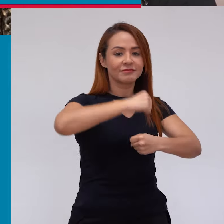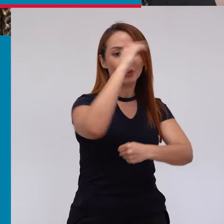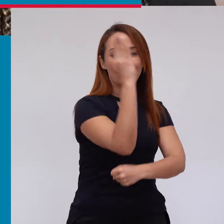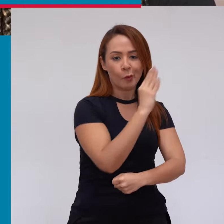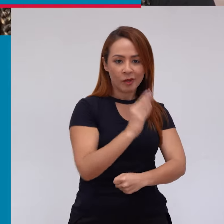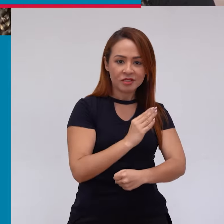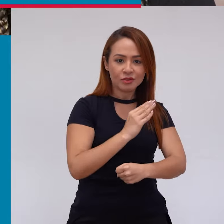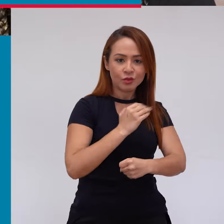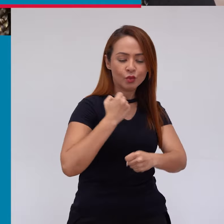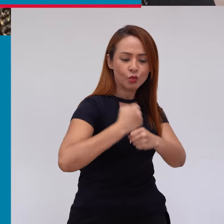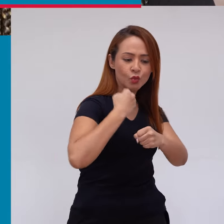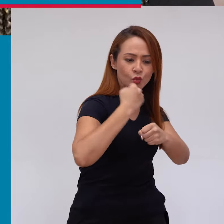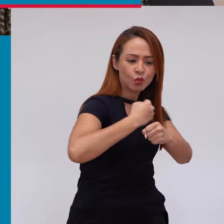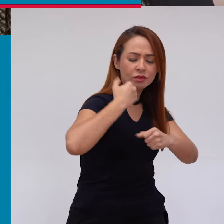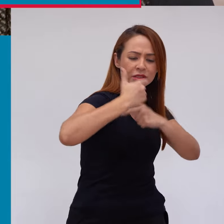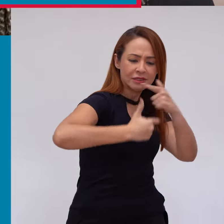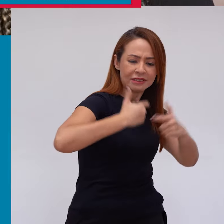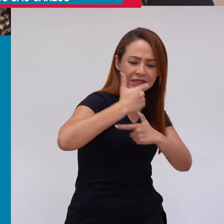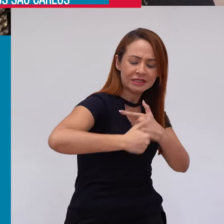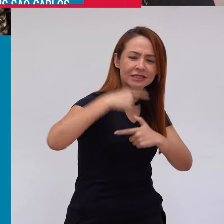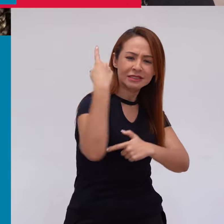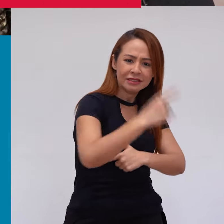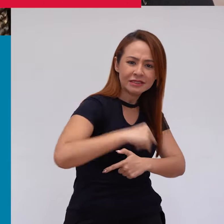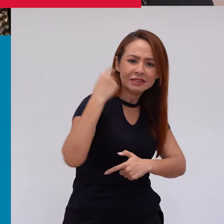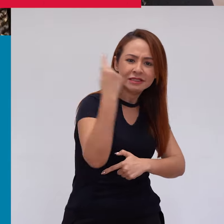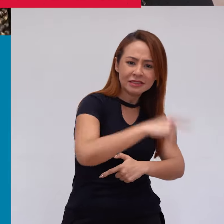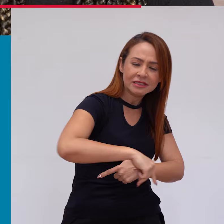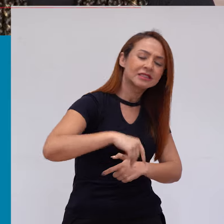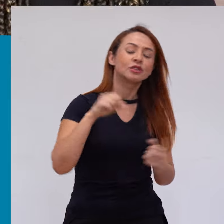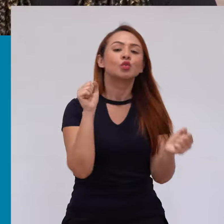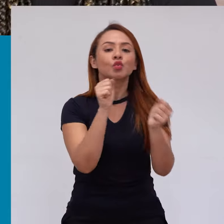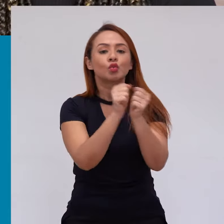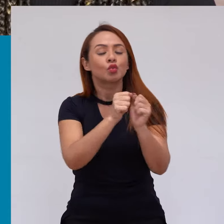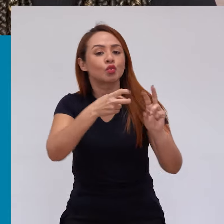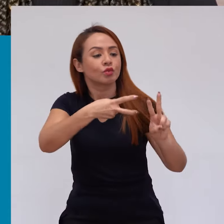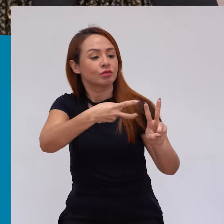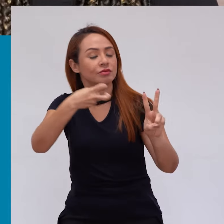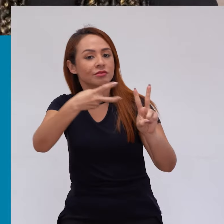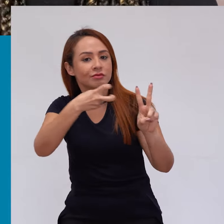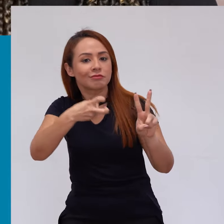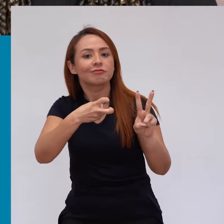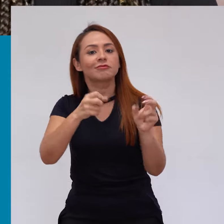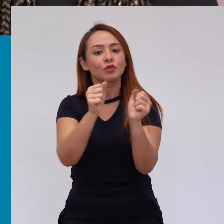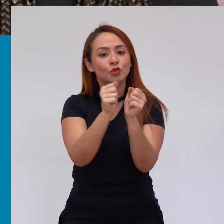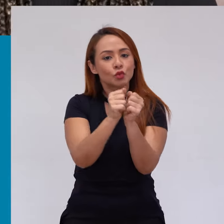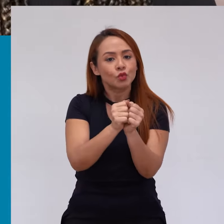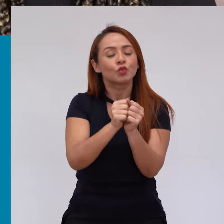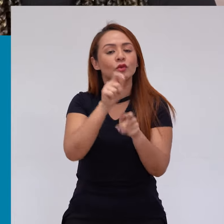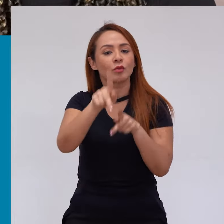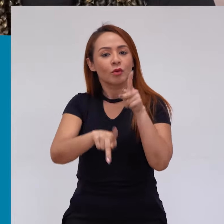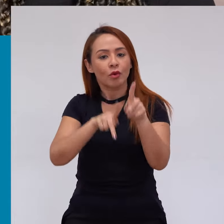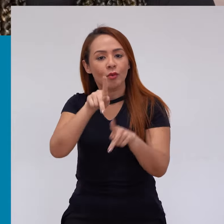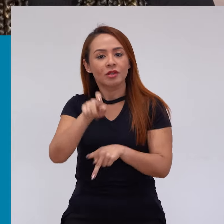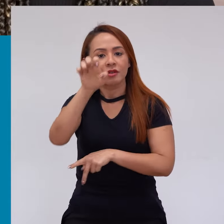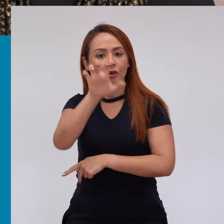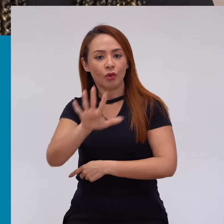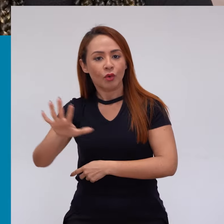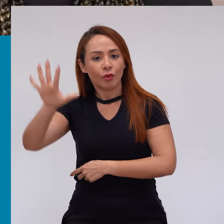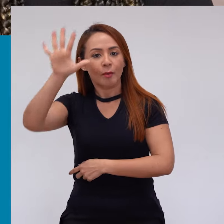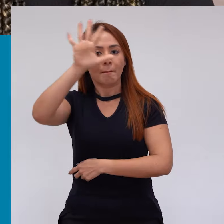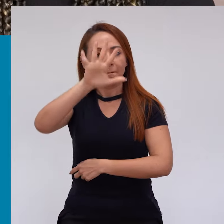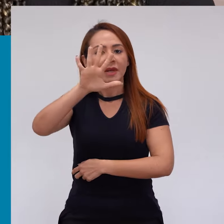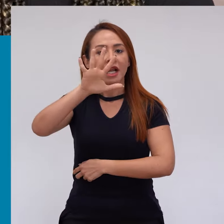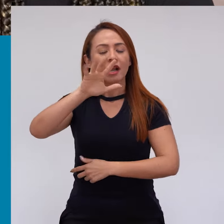essa cultura brasileira, esse jeito de ser brasileiro. Junto com os indígenas, junto com a população europeia, a gente